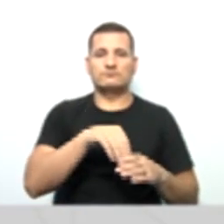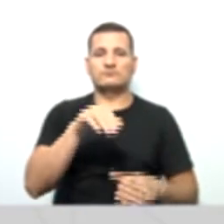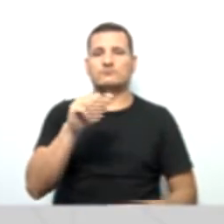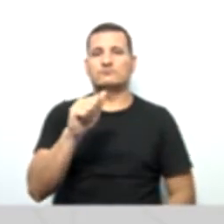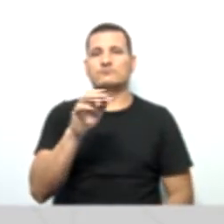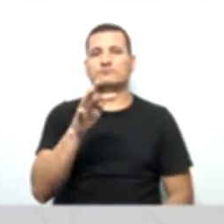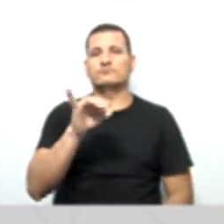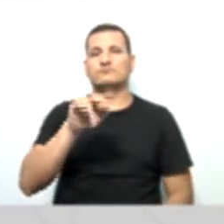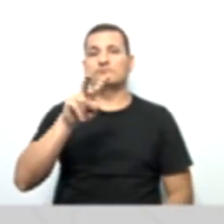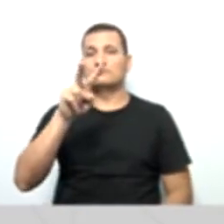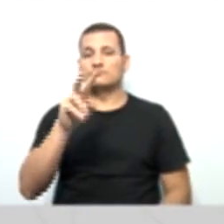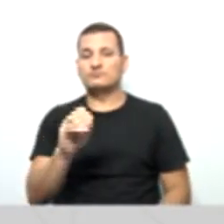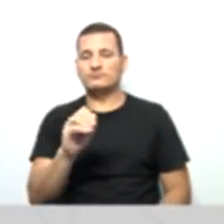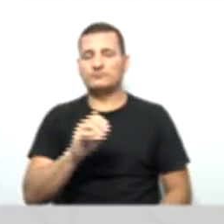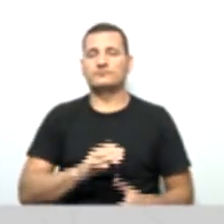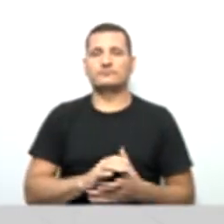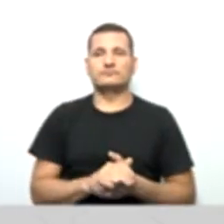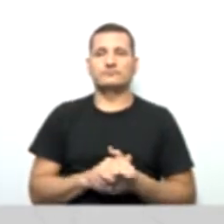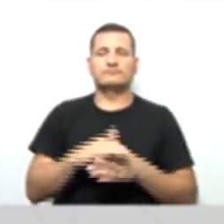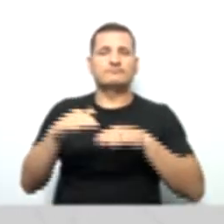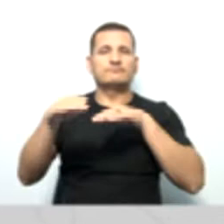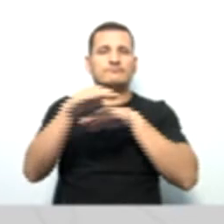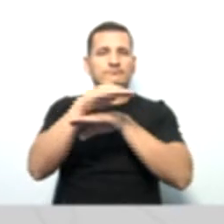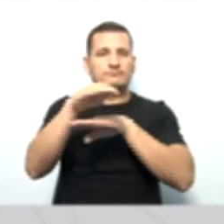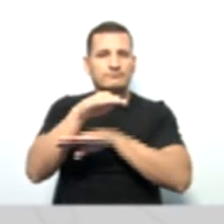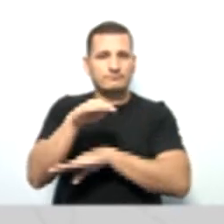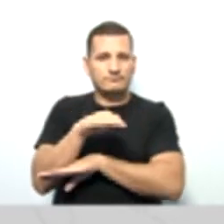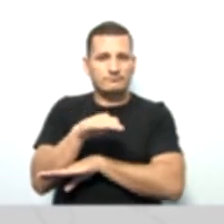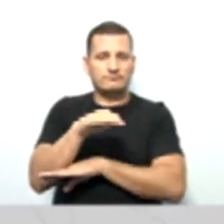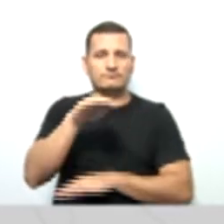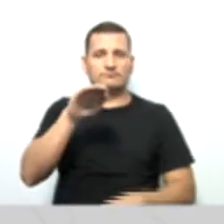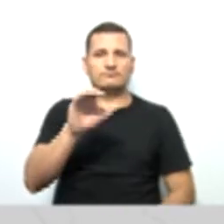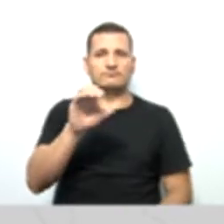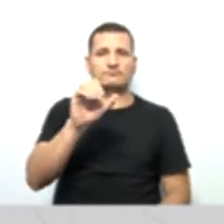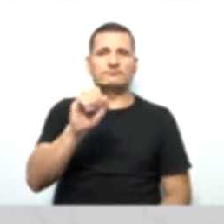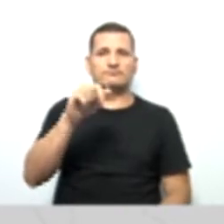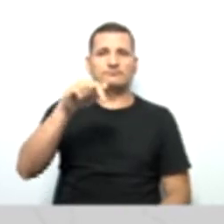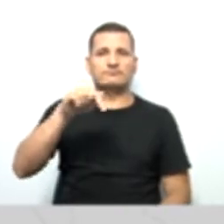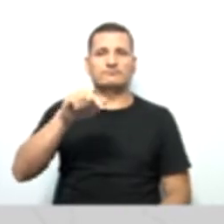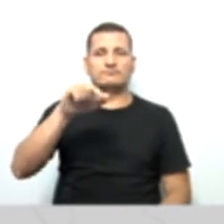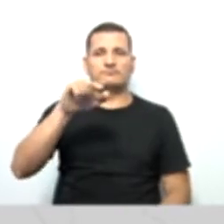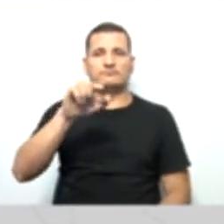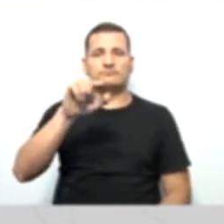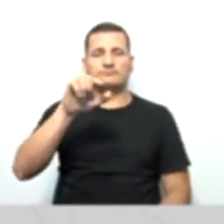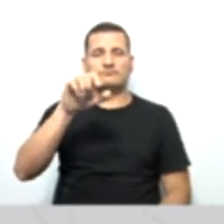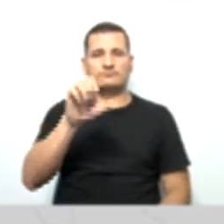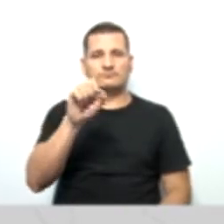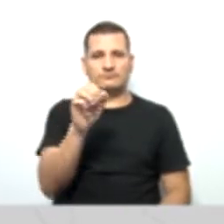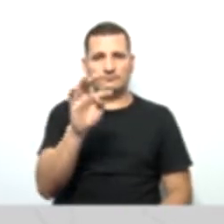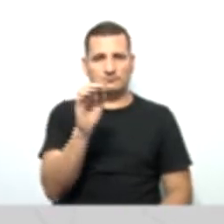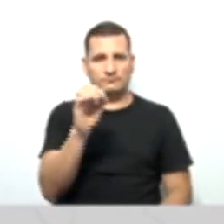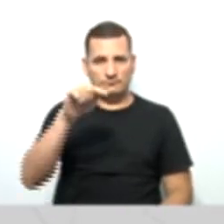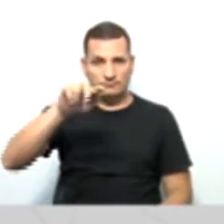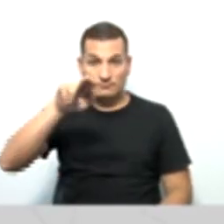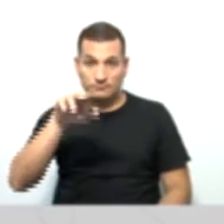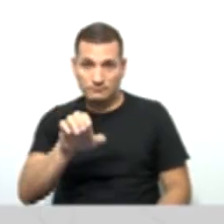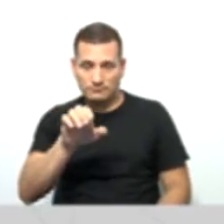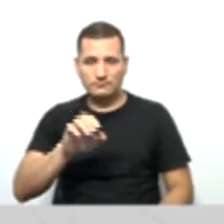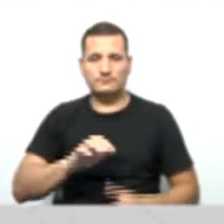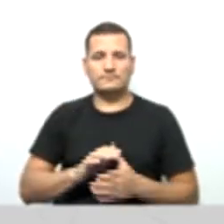Estoque. Deve ser efetuado os registros contábeis relativo